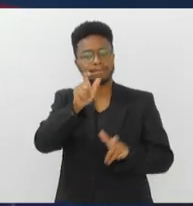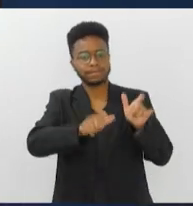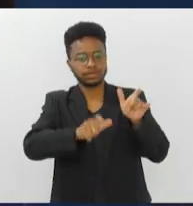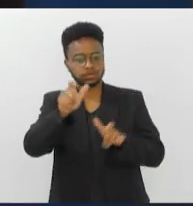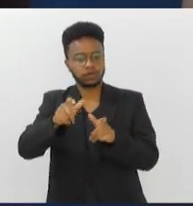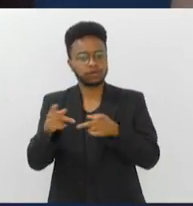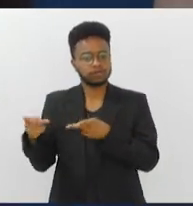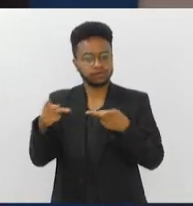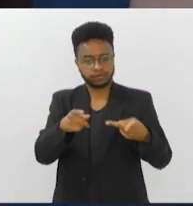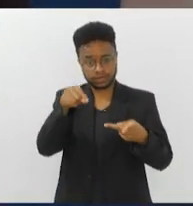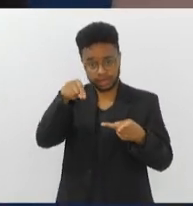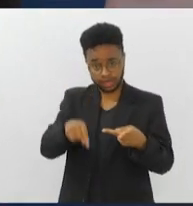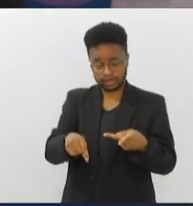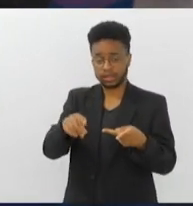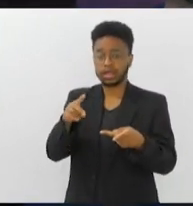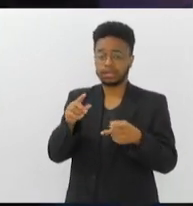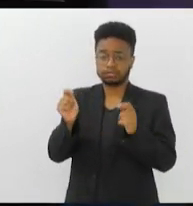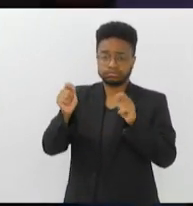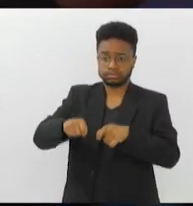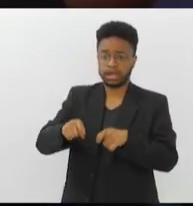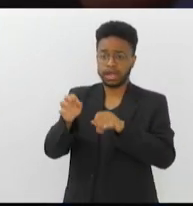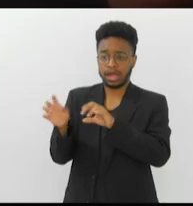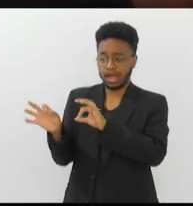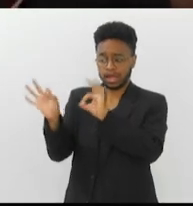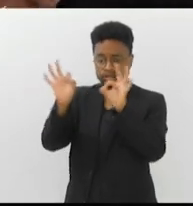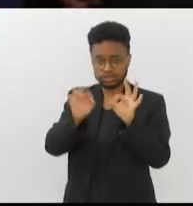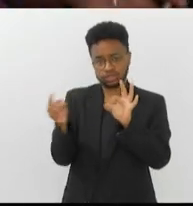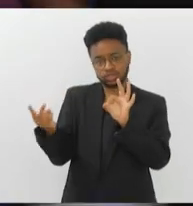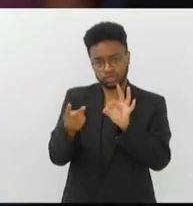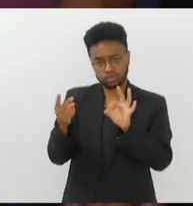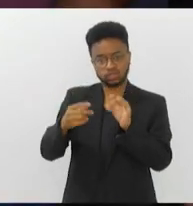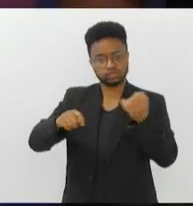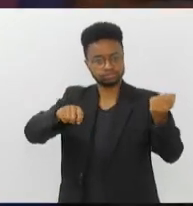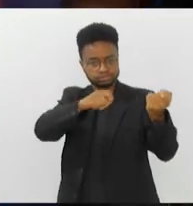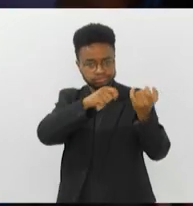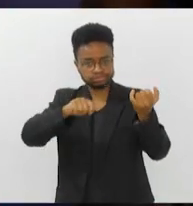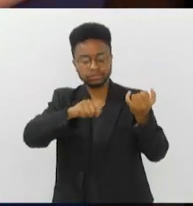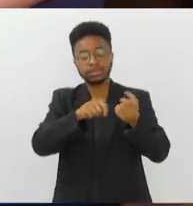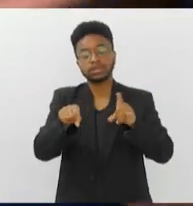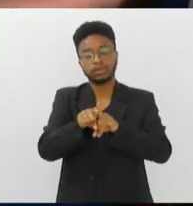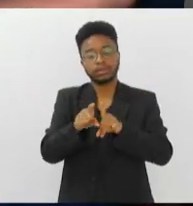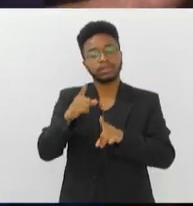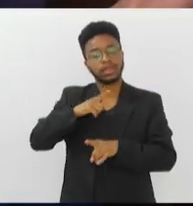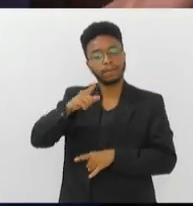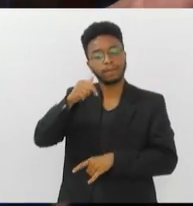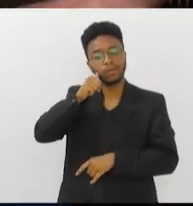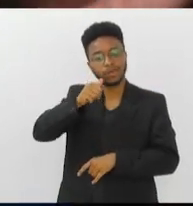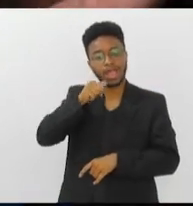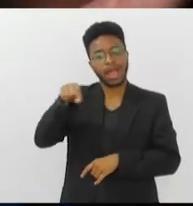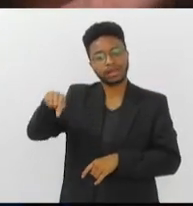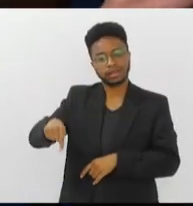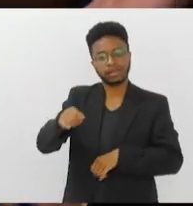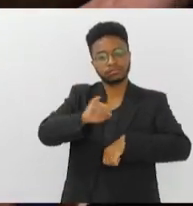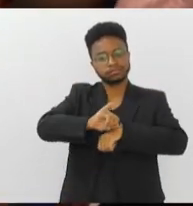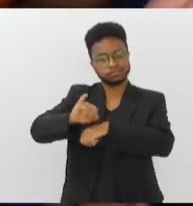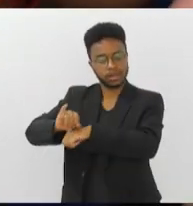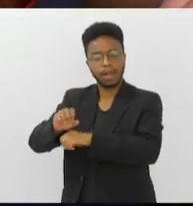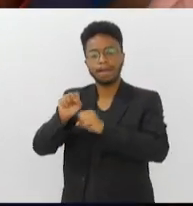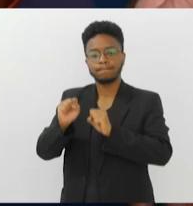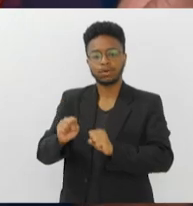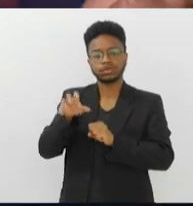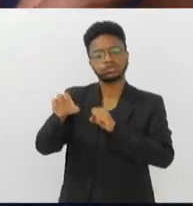passarem por aqui vão poder acompanhar. E as mulheres vão estar aqui no estande, aqui do metrô, podendo pegar aqui